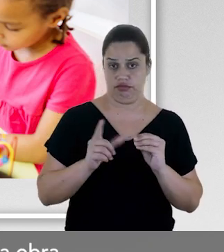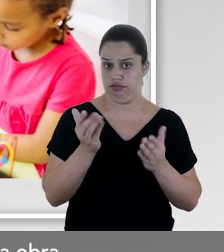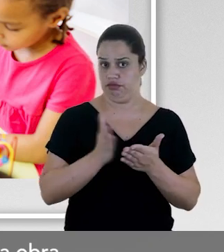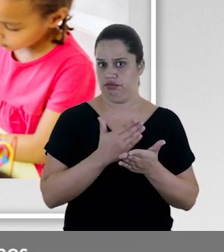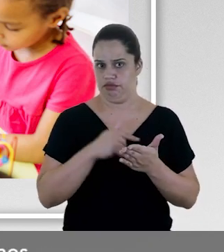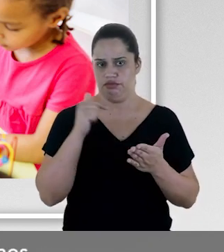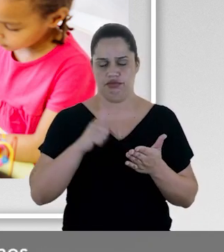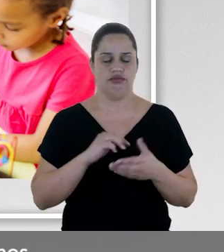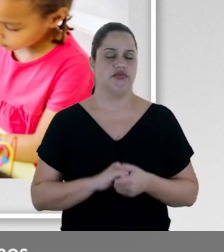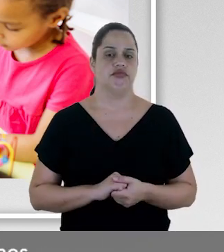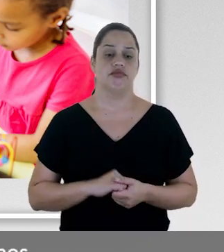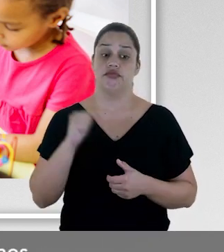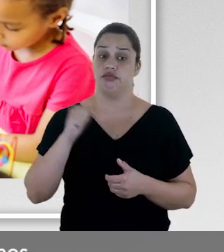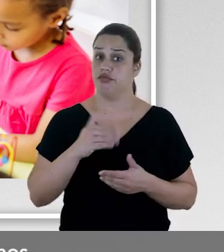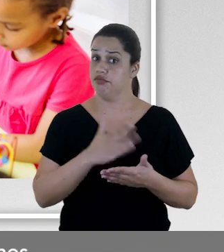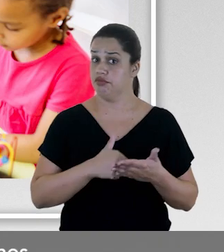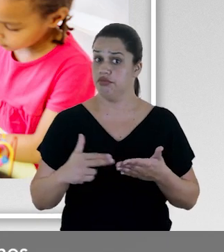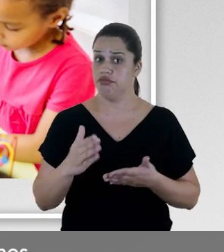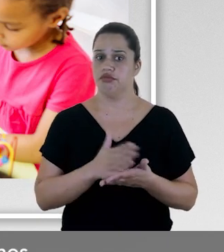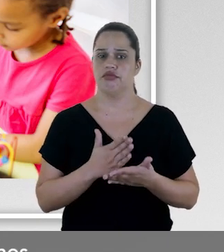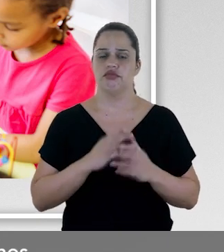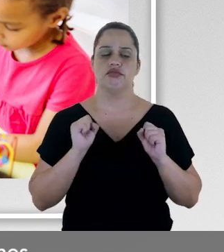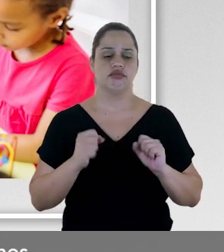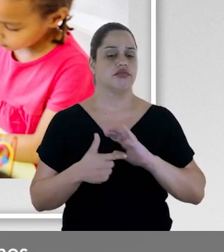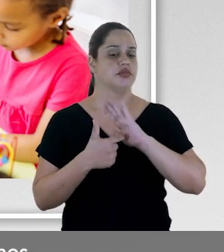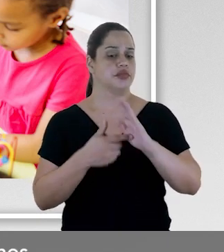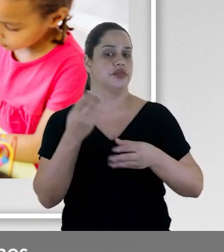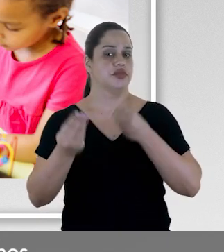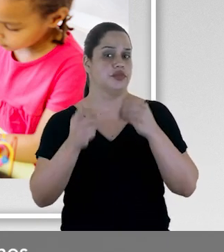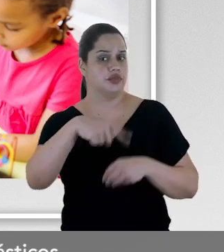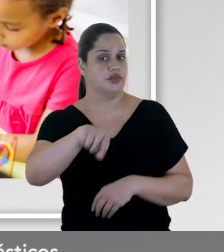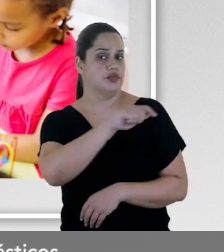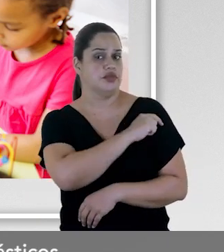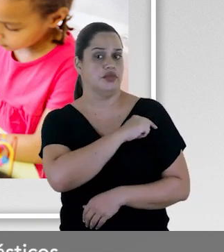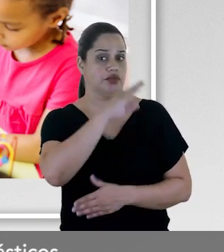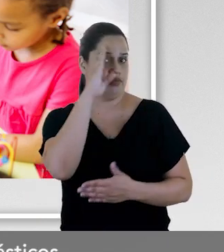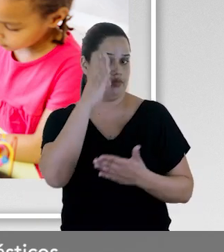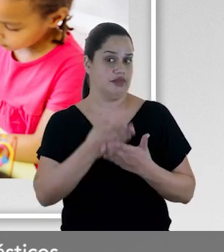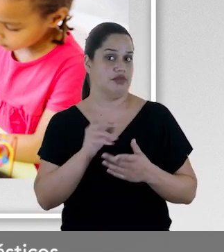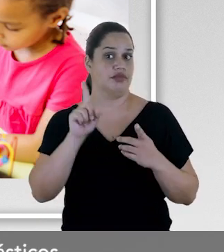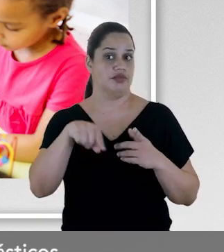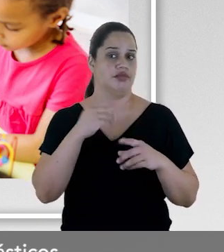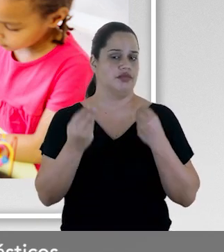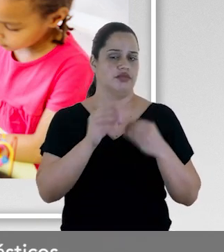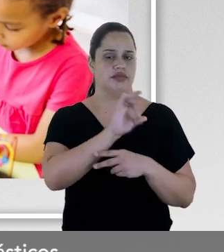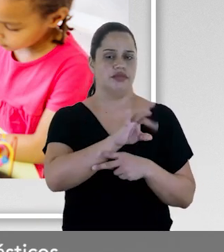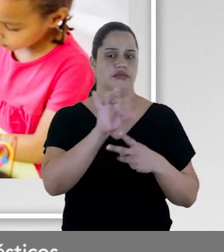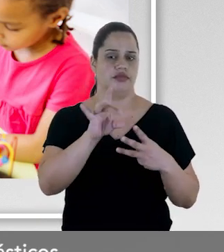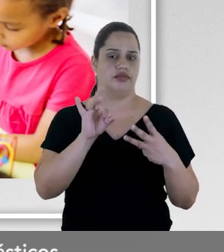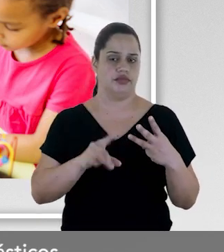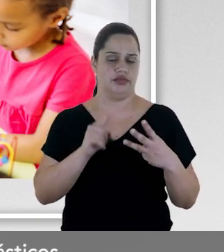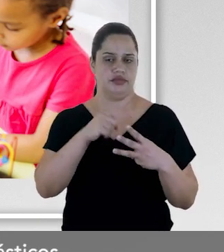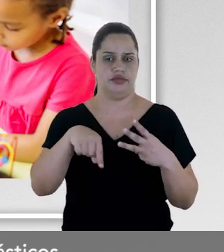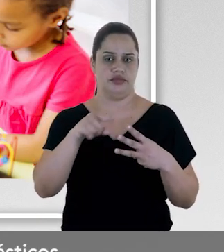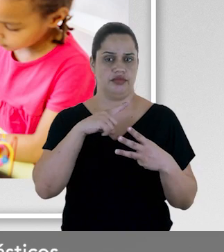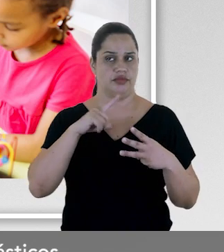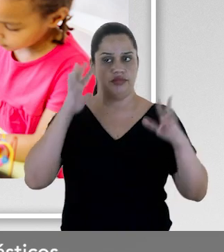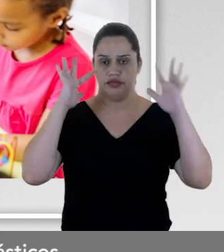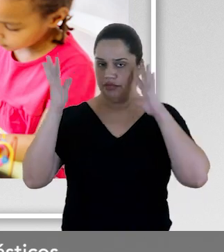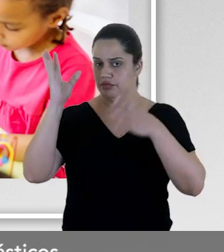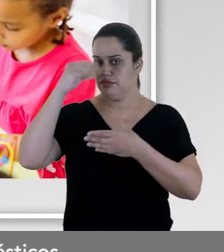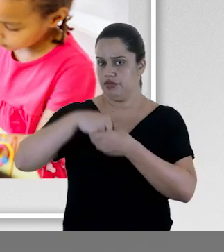Essas ilustrações podem mostrar como os alunos acreditam que seria cada um dos elementos